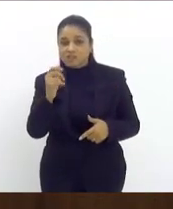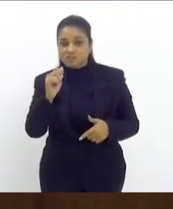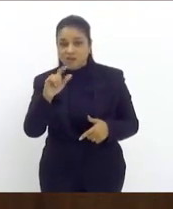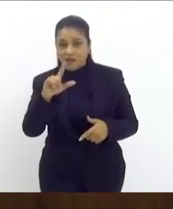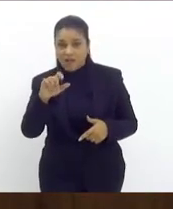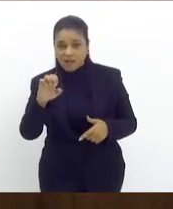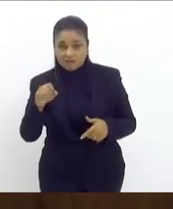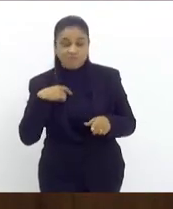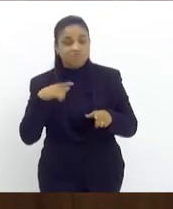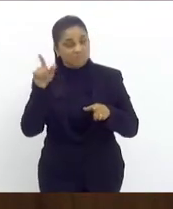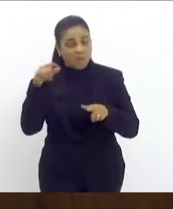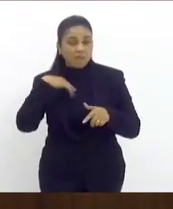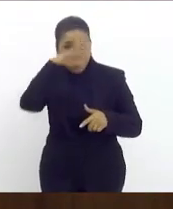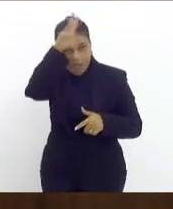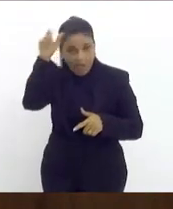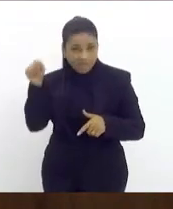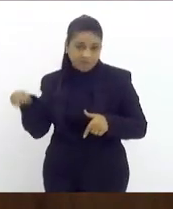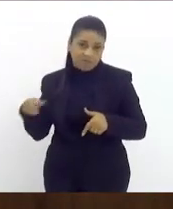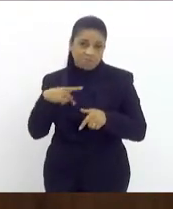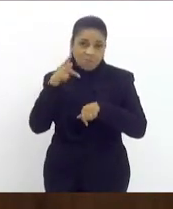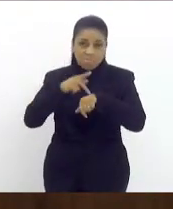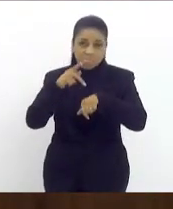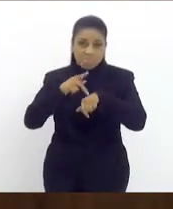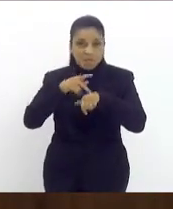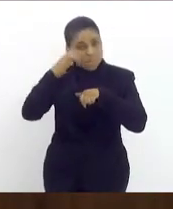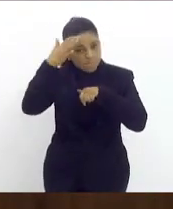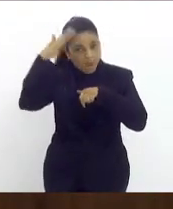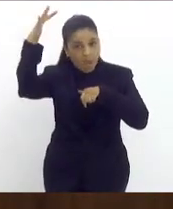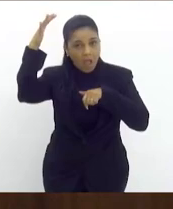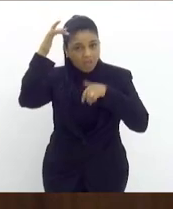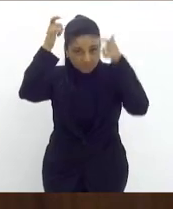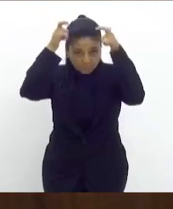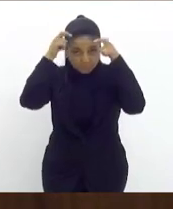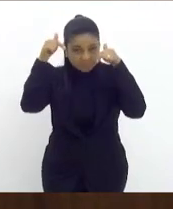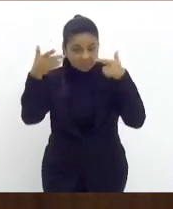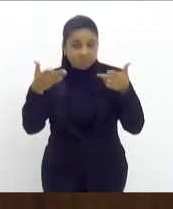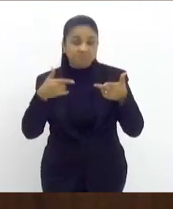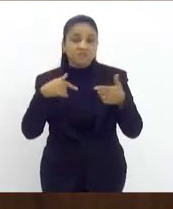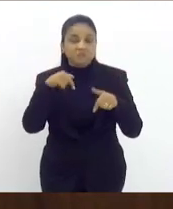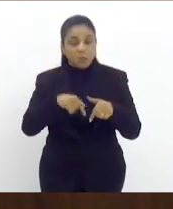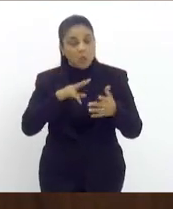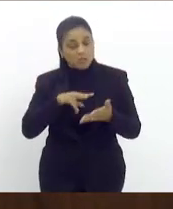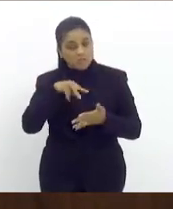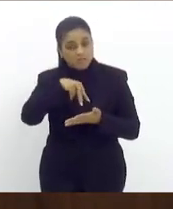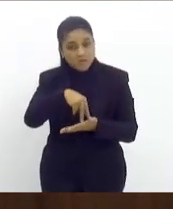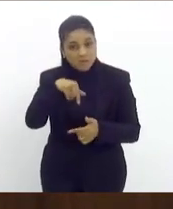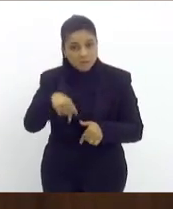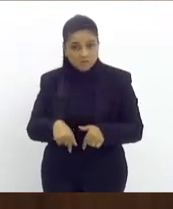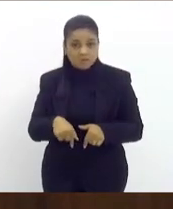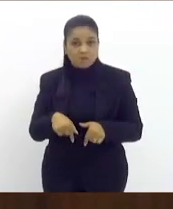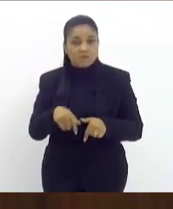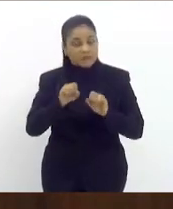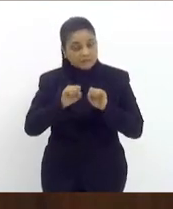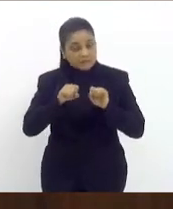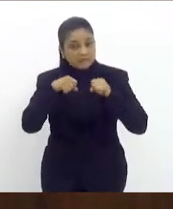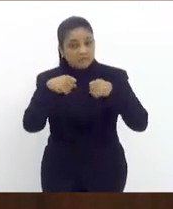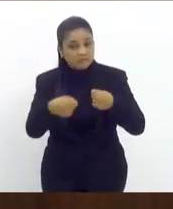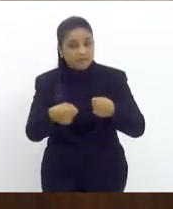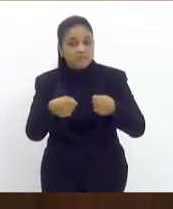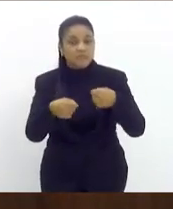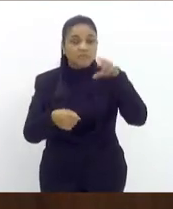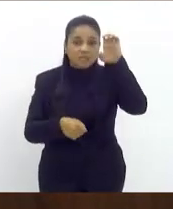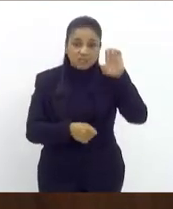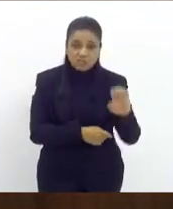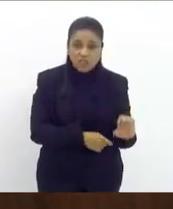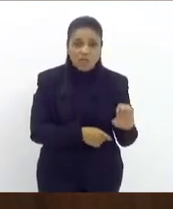banco luxo que hoje os americanos capitaneiam então estaremos firmes não só a defesa da esquerda mas